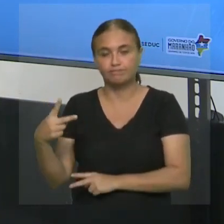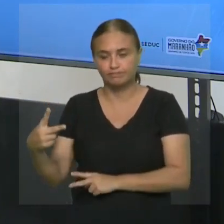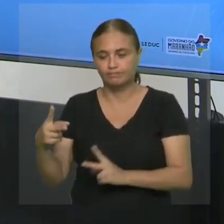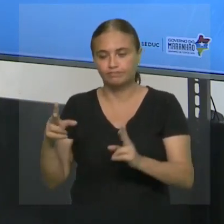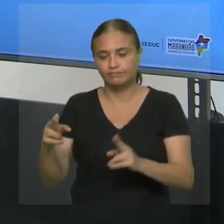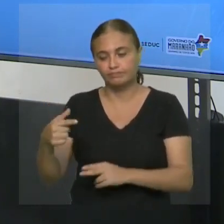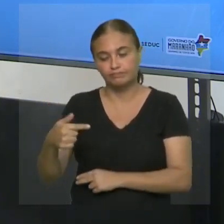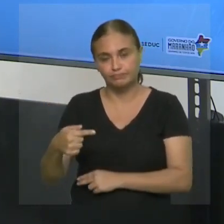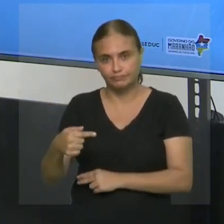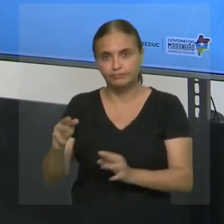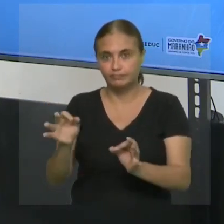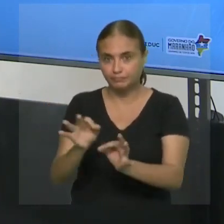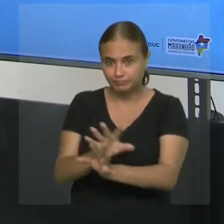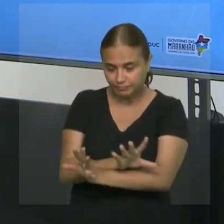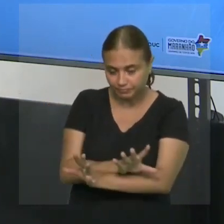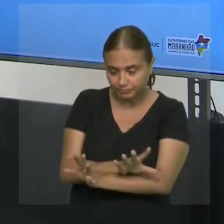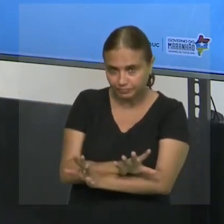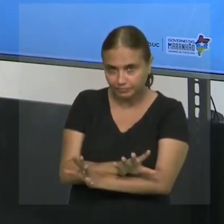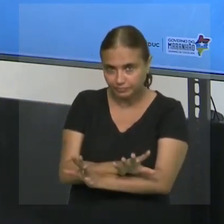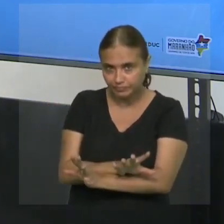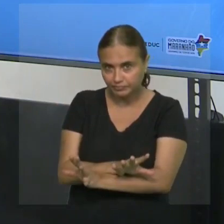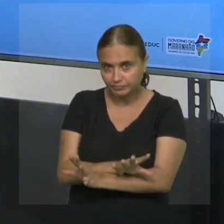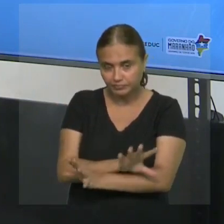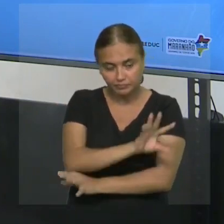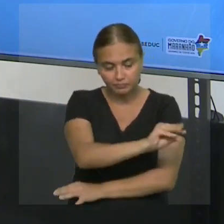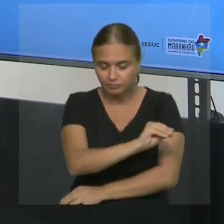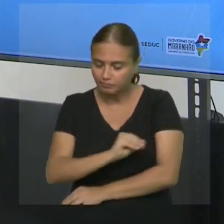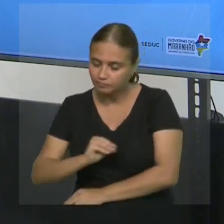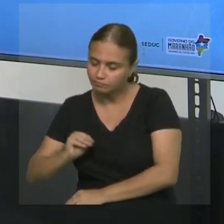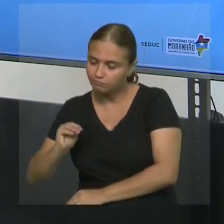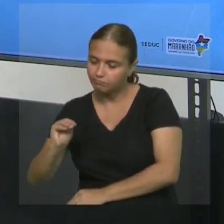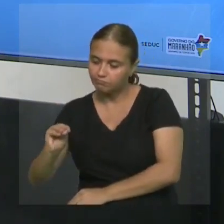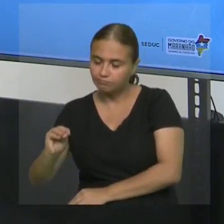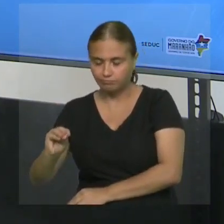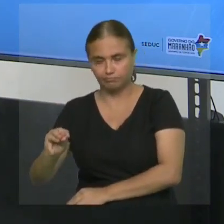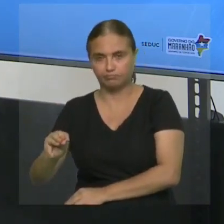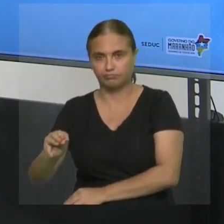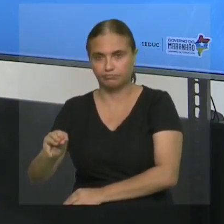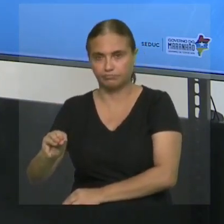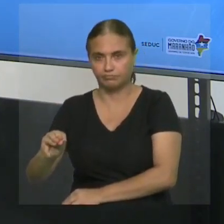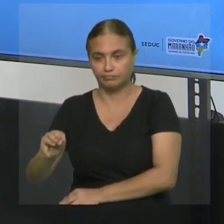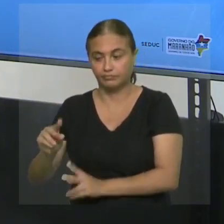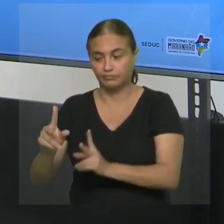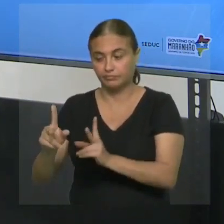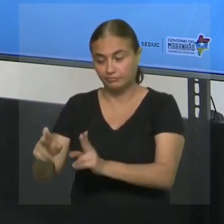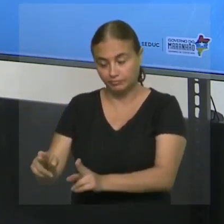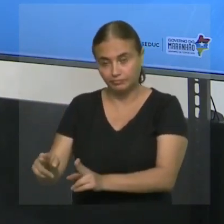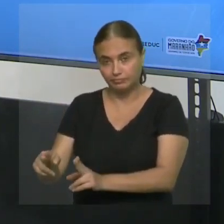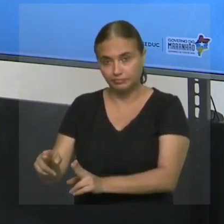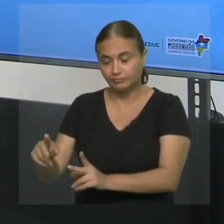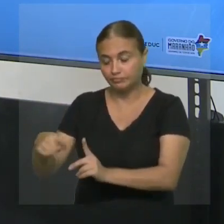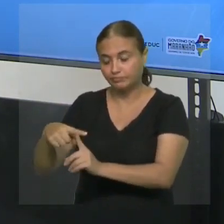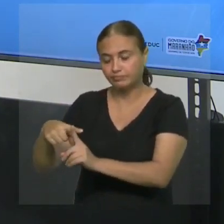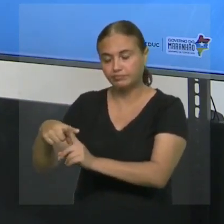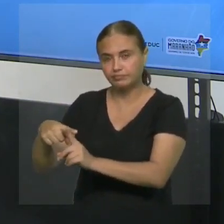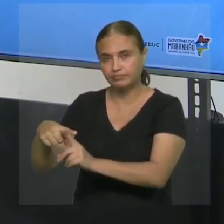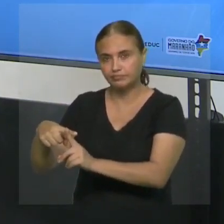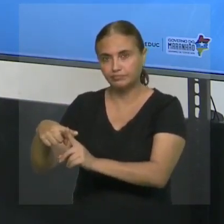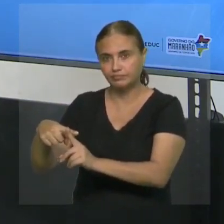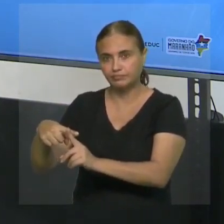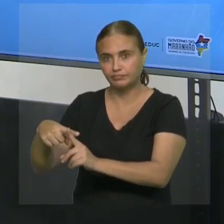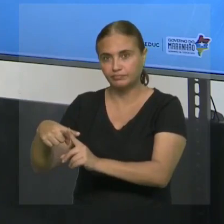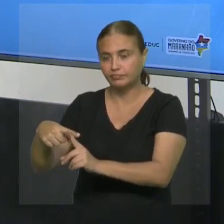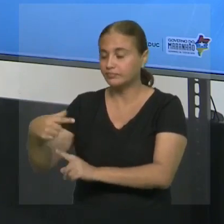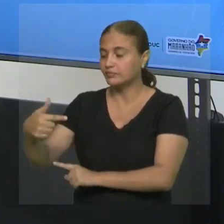sete. Perfeito? O sinal é simples, sinal comum. Se é o mesmo, continua ele. E esse